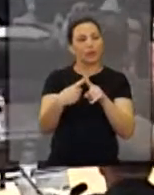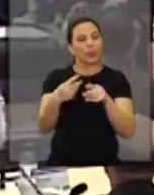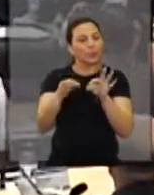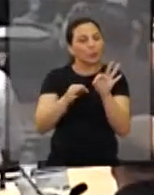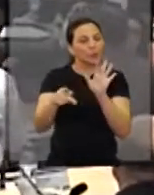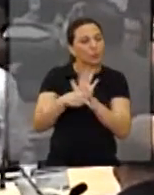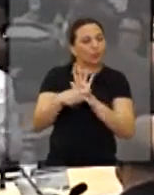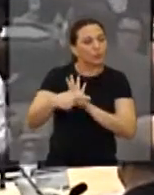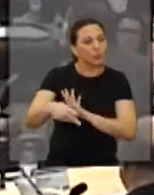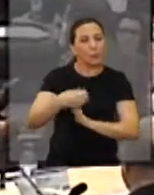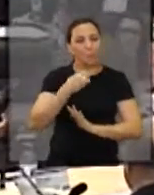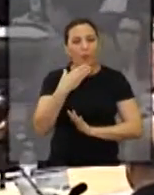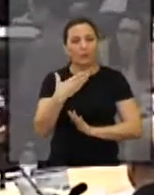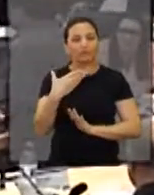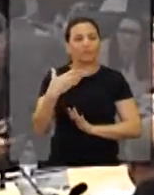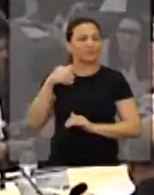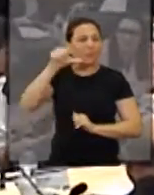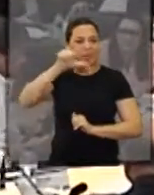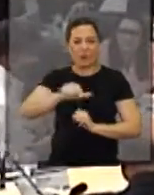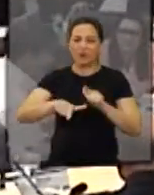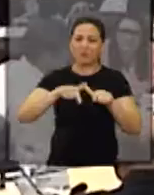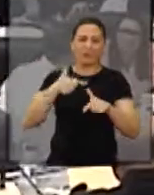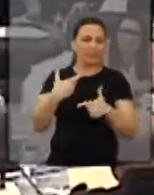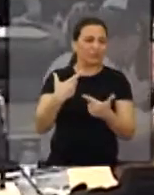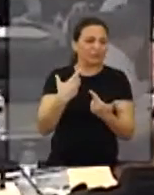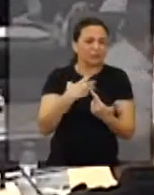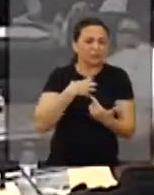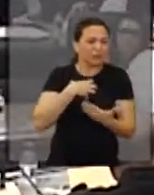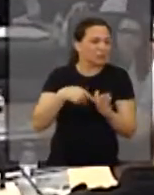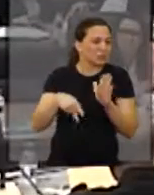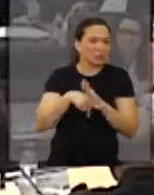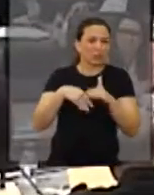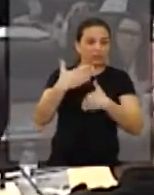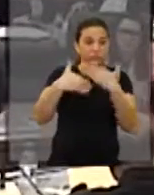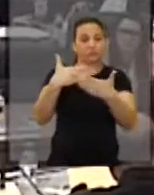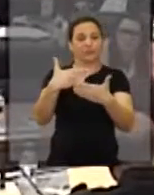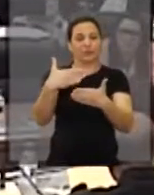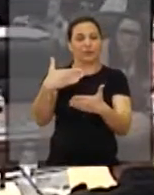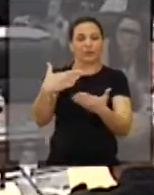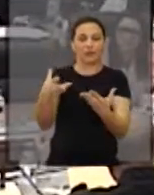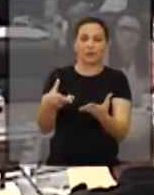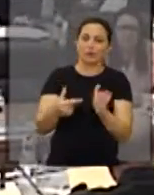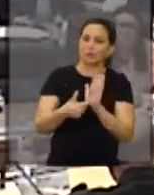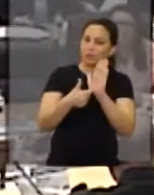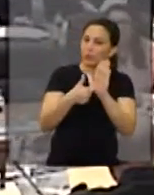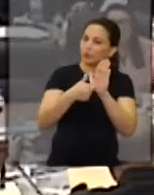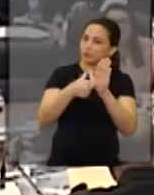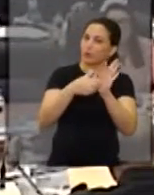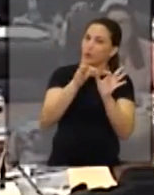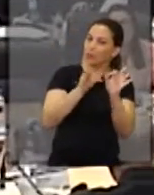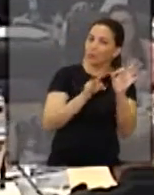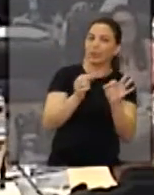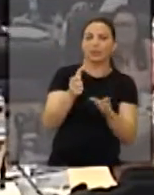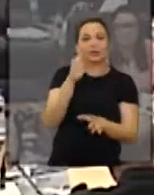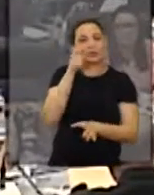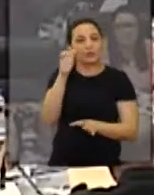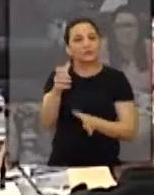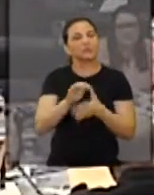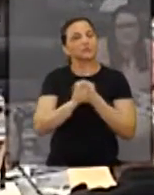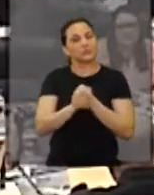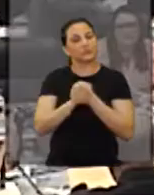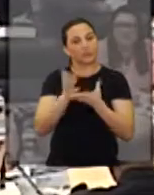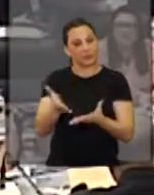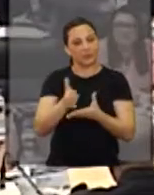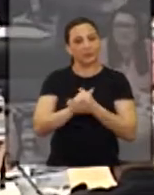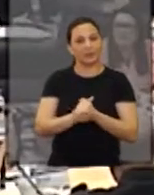-vindo, porque não tem coisa pior que você trabalhar sem mecanismo. E o que você traz para essa casa é um projeto muito